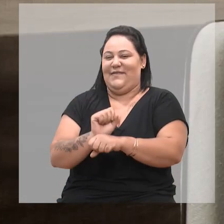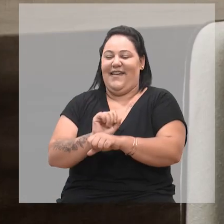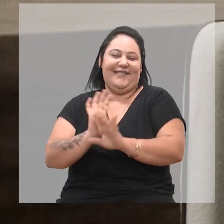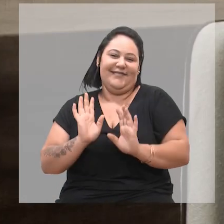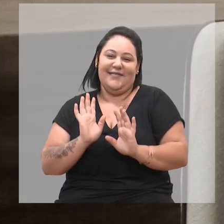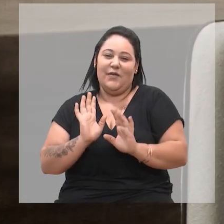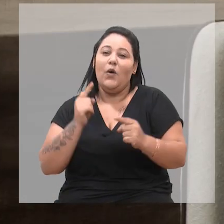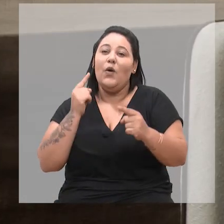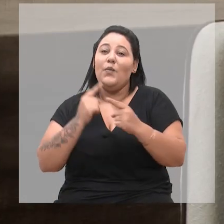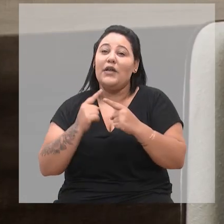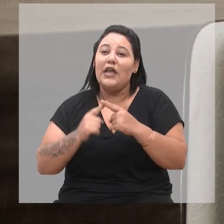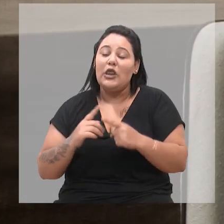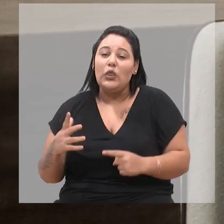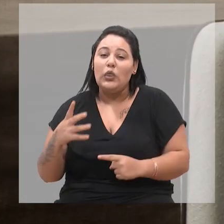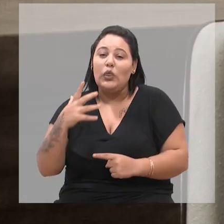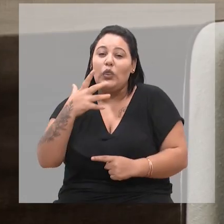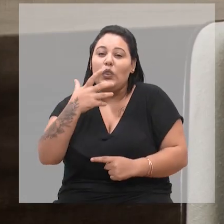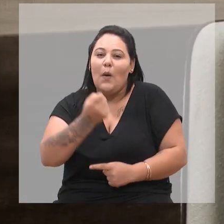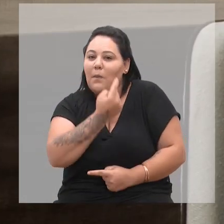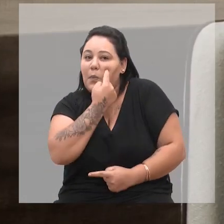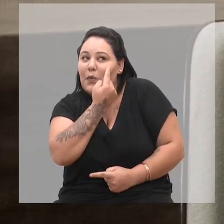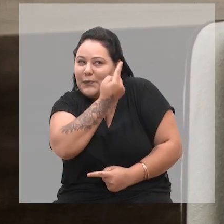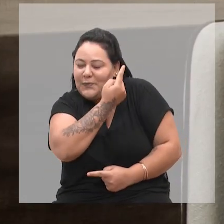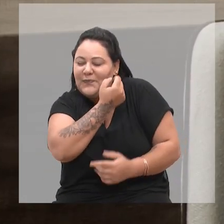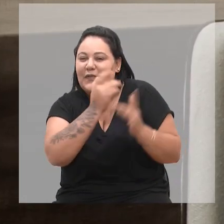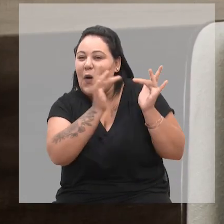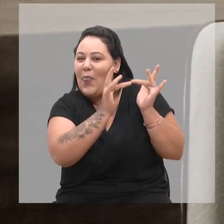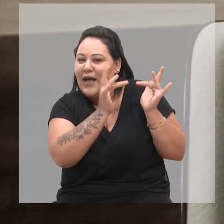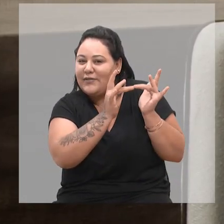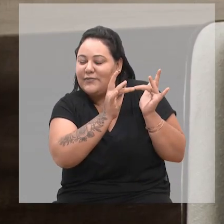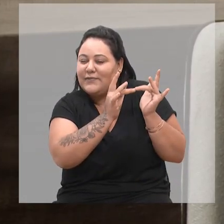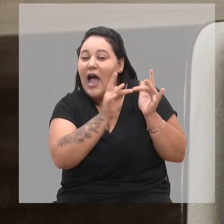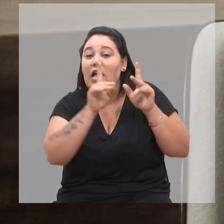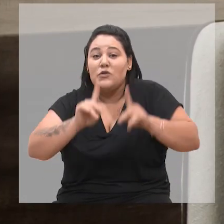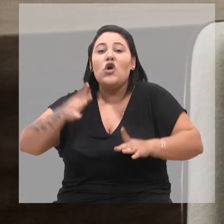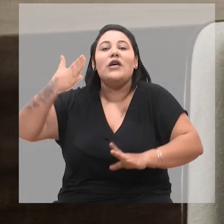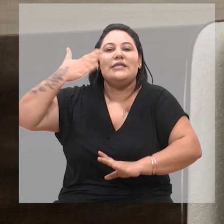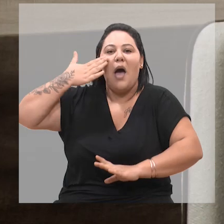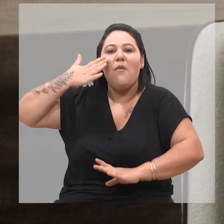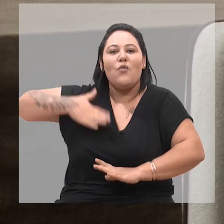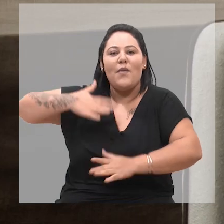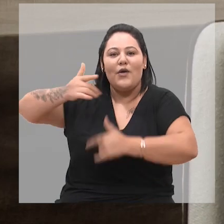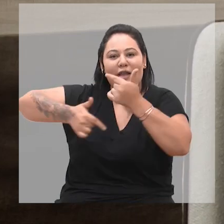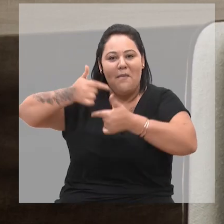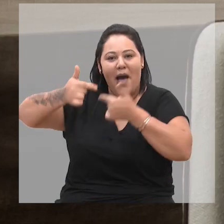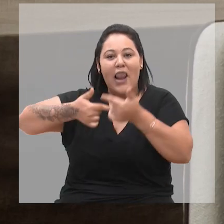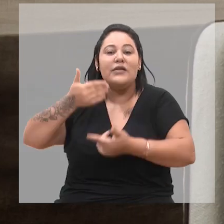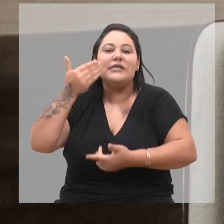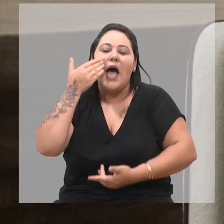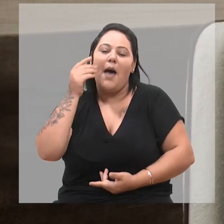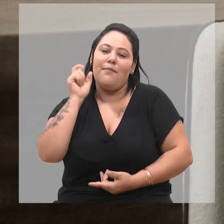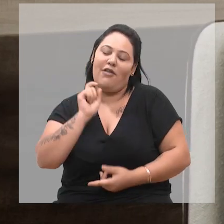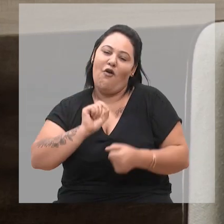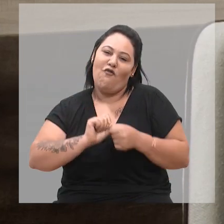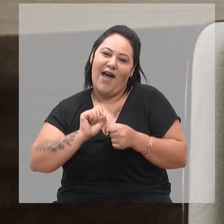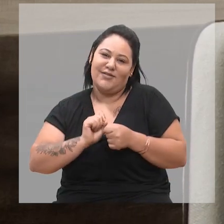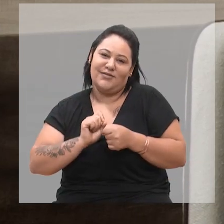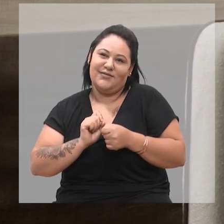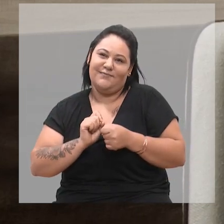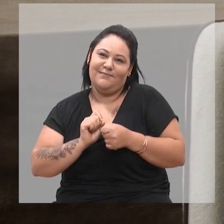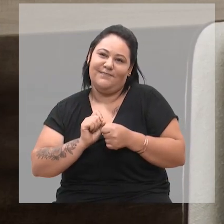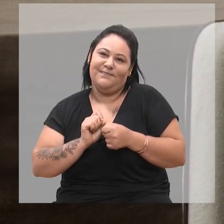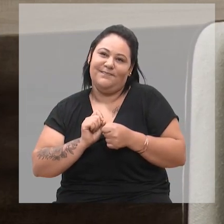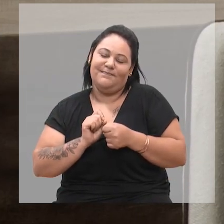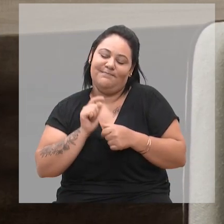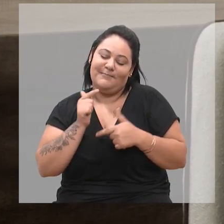espero. Eu nem espero, porque todo mundo sabe do meu trabalho e sabem que o que eu faço é